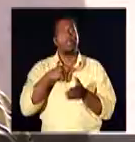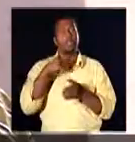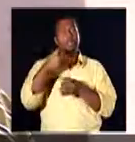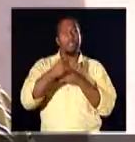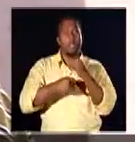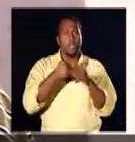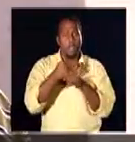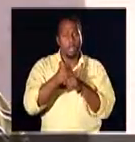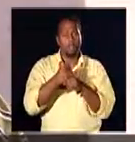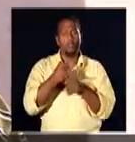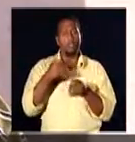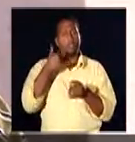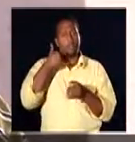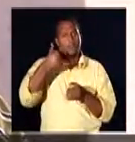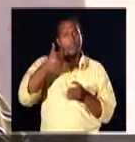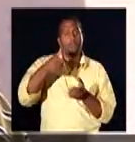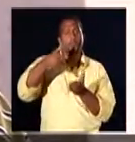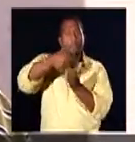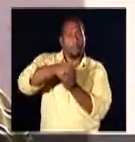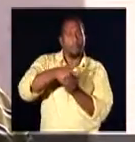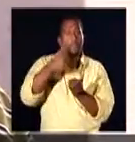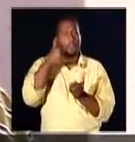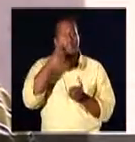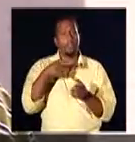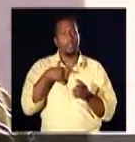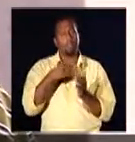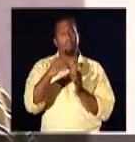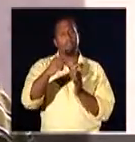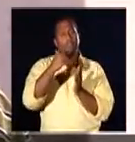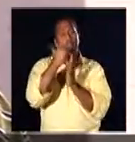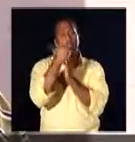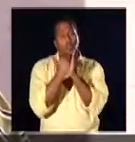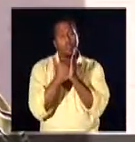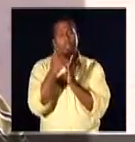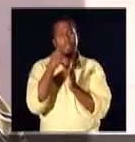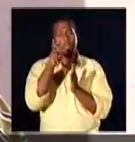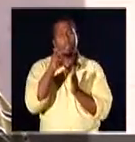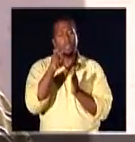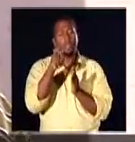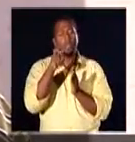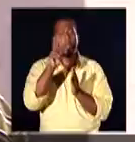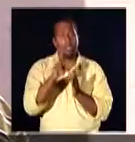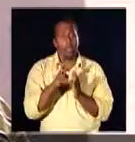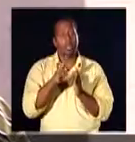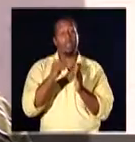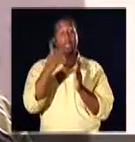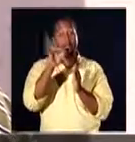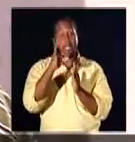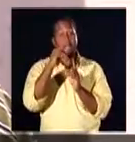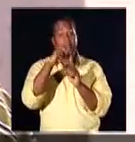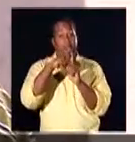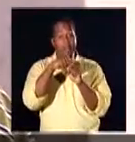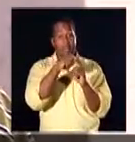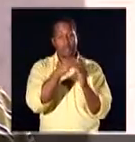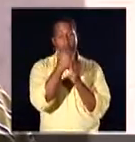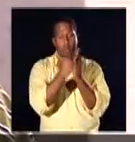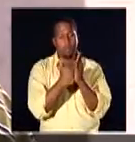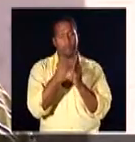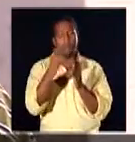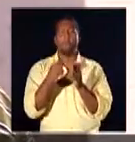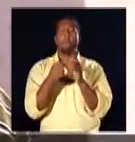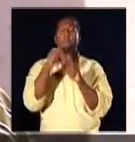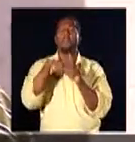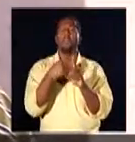é internet, móvel e fixo. Onde eu teria R 65,00 de desconto na conta durante 10 meses. Só que